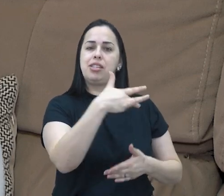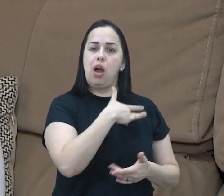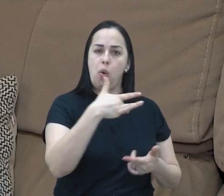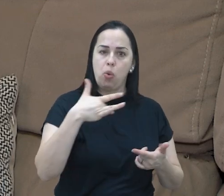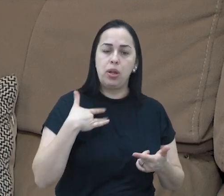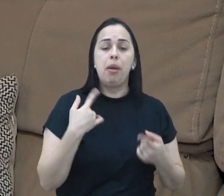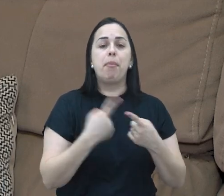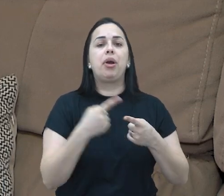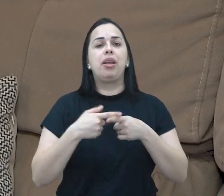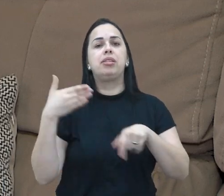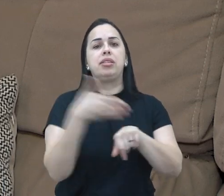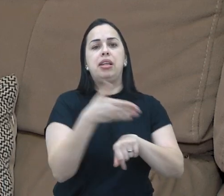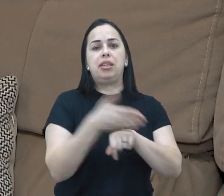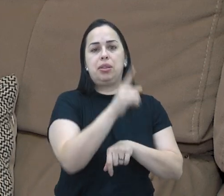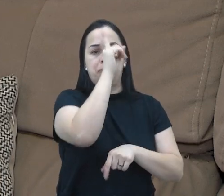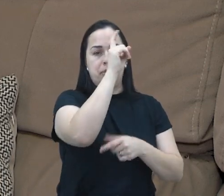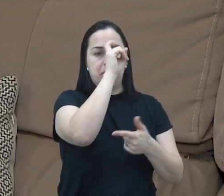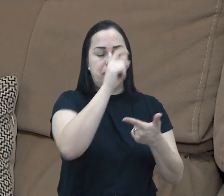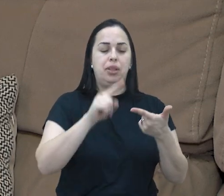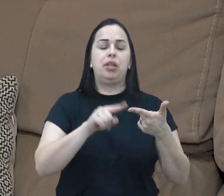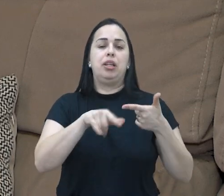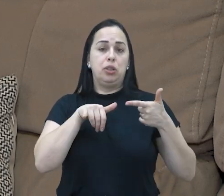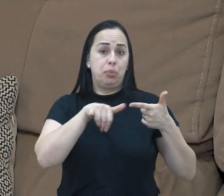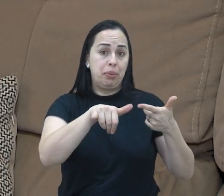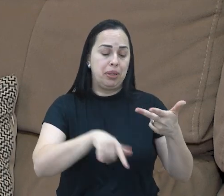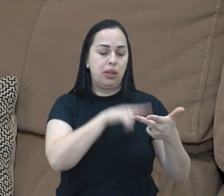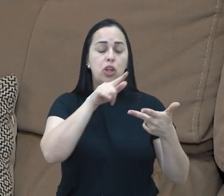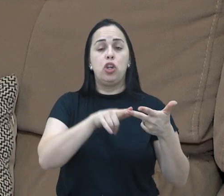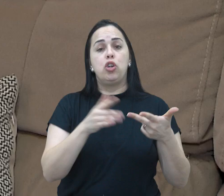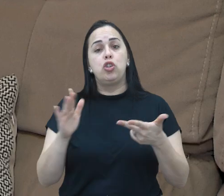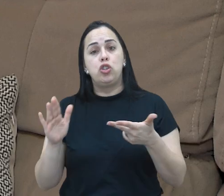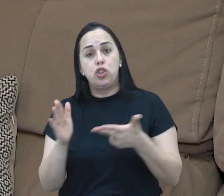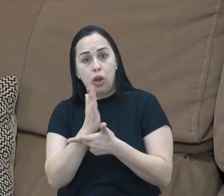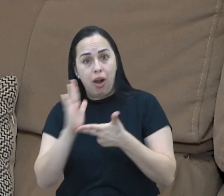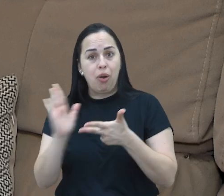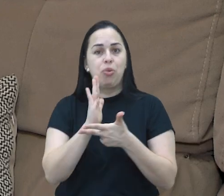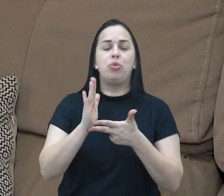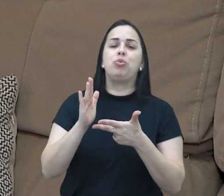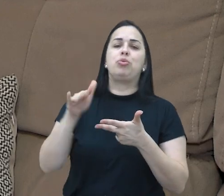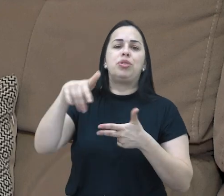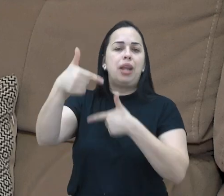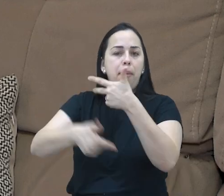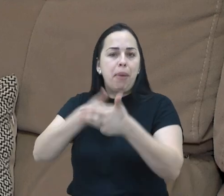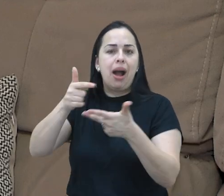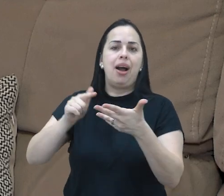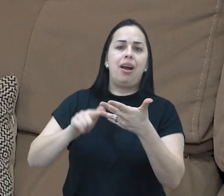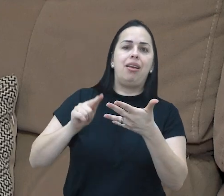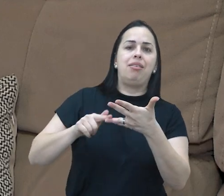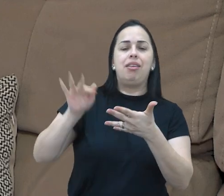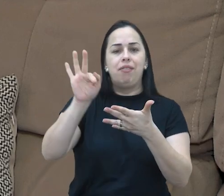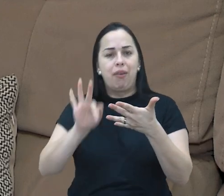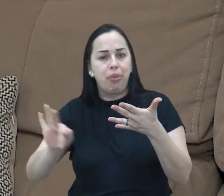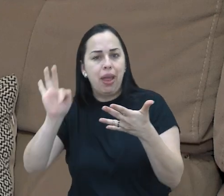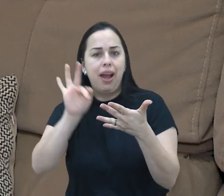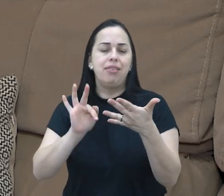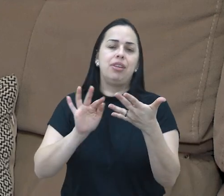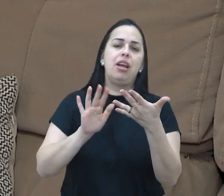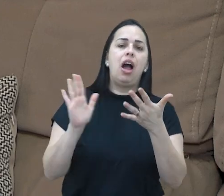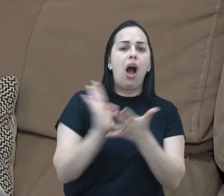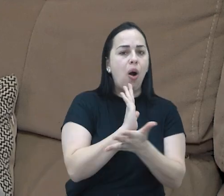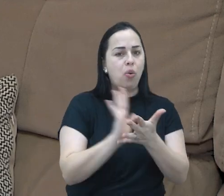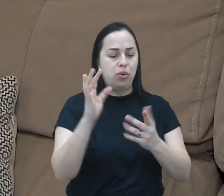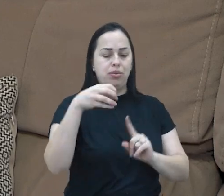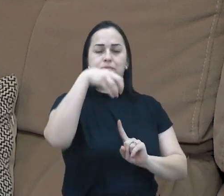da saúde, que estão sempre frequentando hospitais, supermercados. Jovens que trabalham, jovens que estudam, jovens que vão para a faculdade, jovens que estão no ponto de